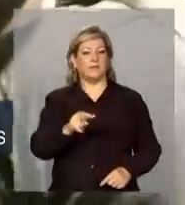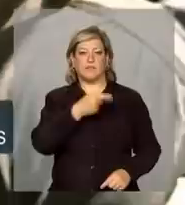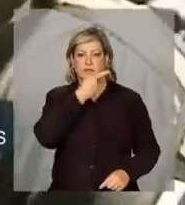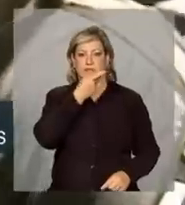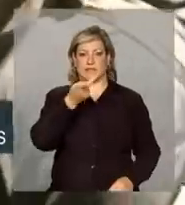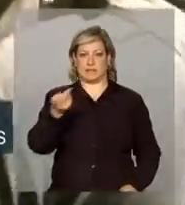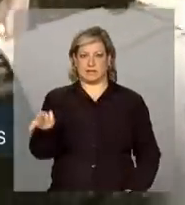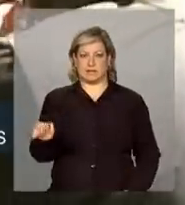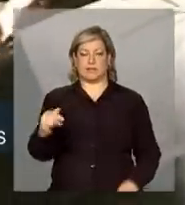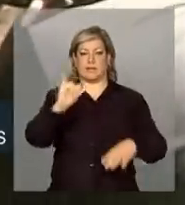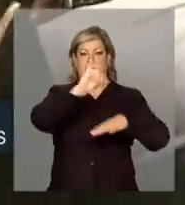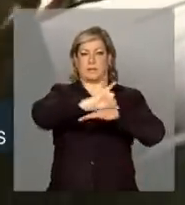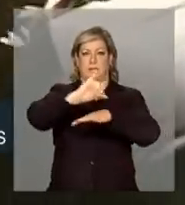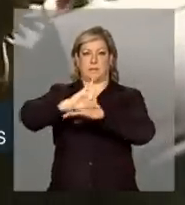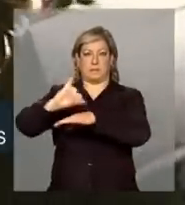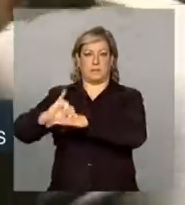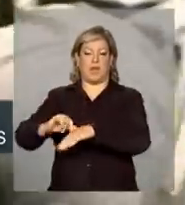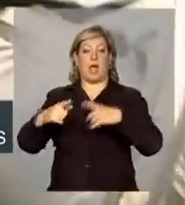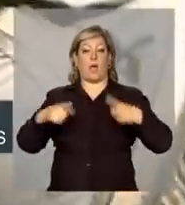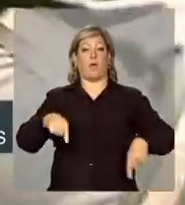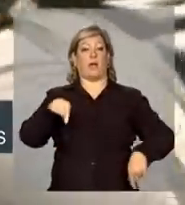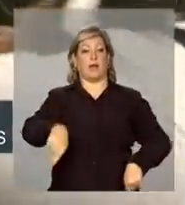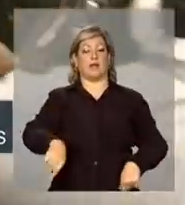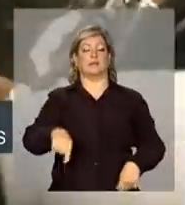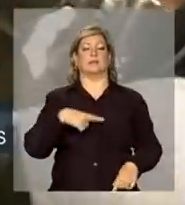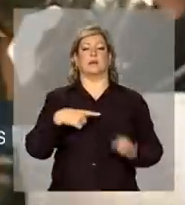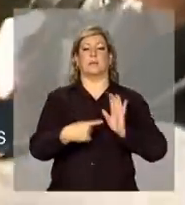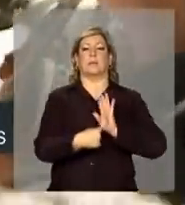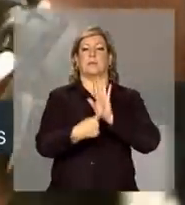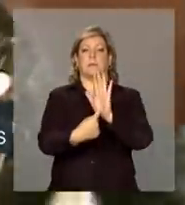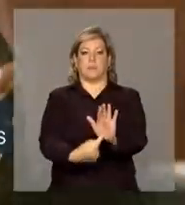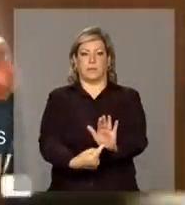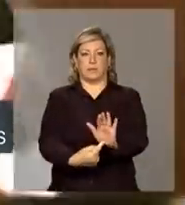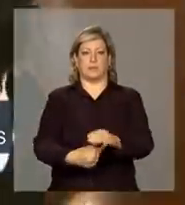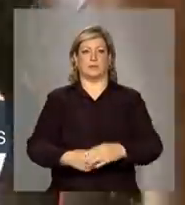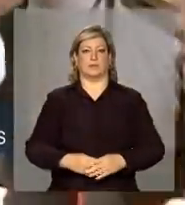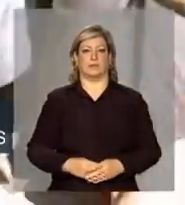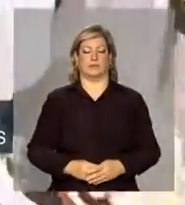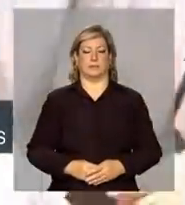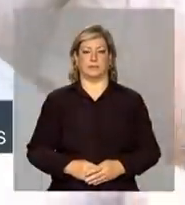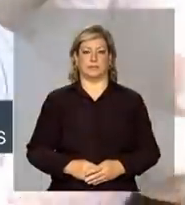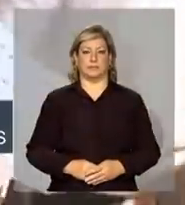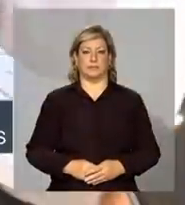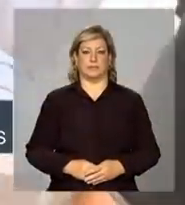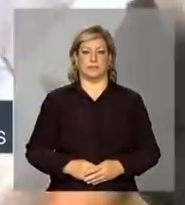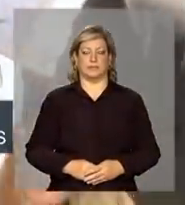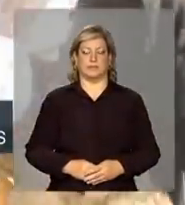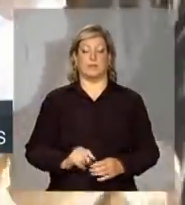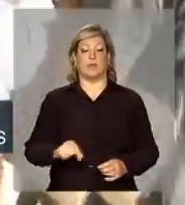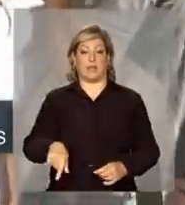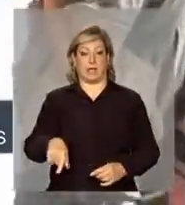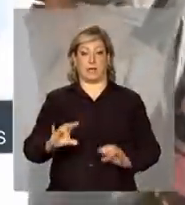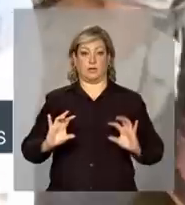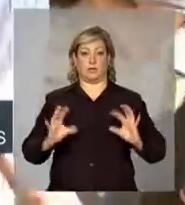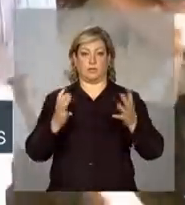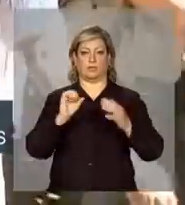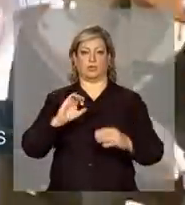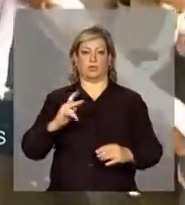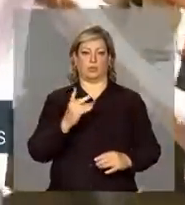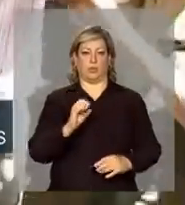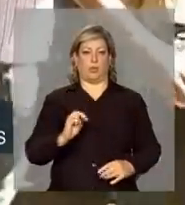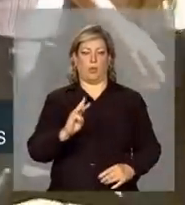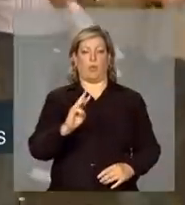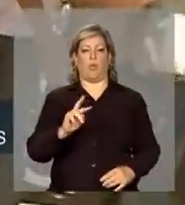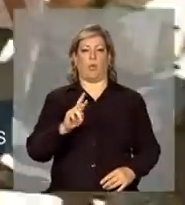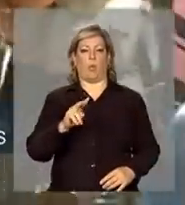de Exposições, onde a feira é realizada. Lembrando que o show rural Copavel é um